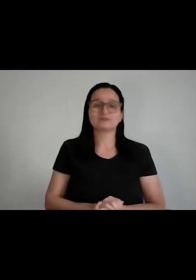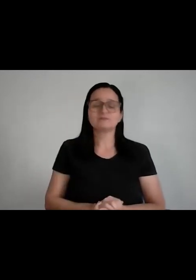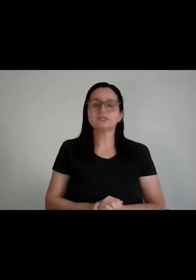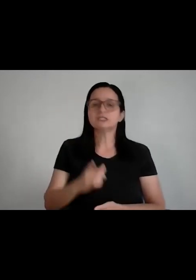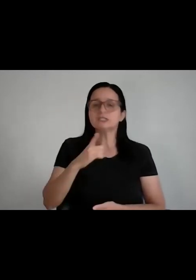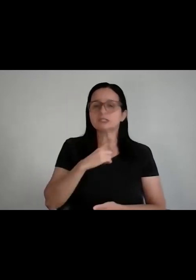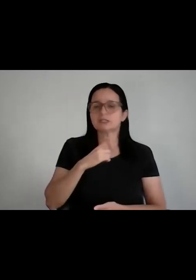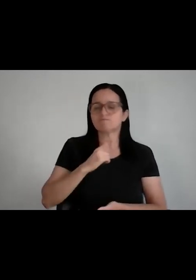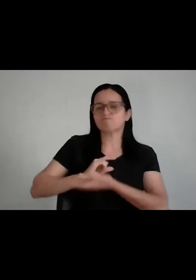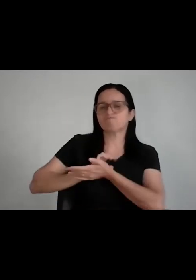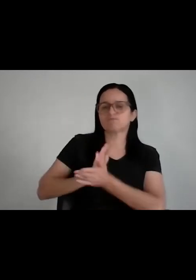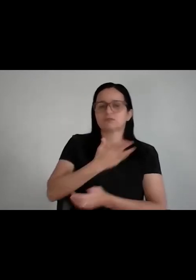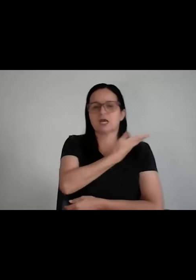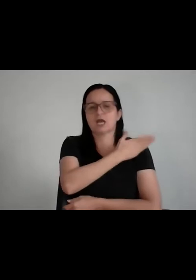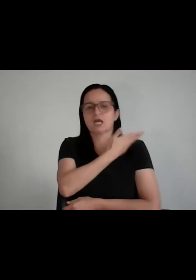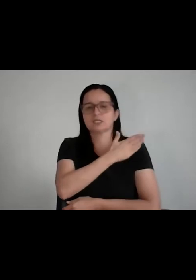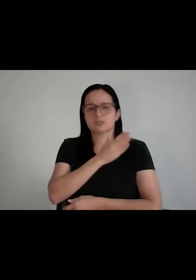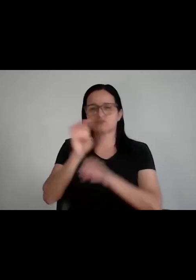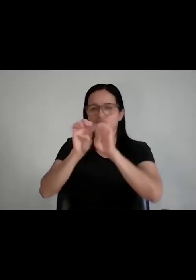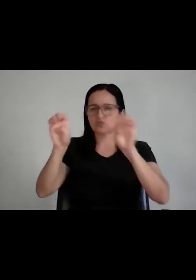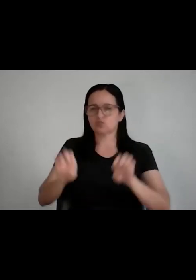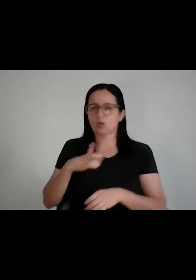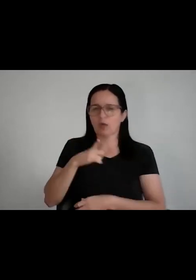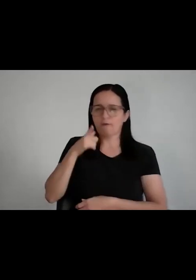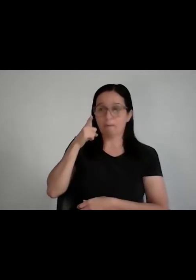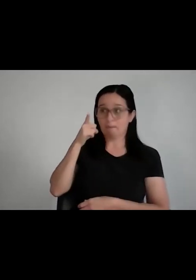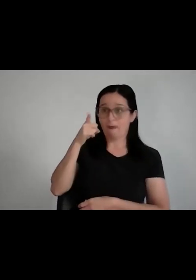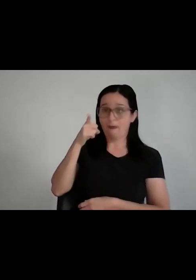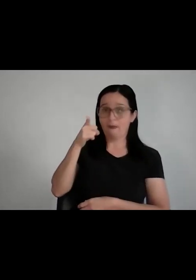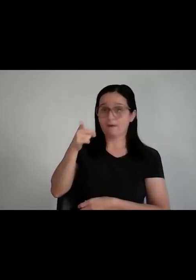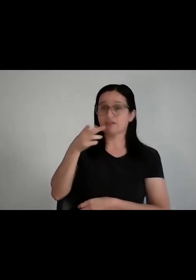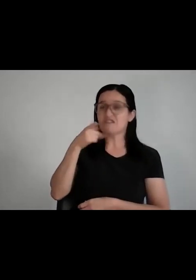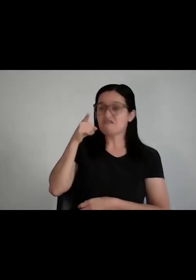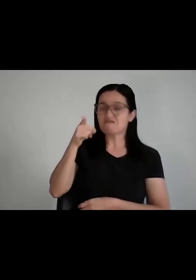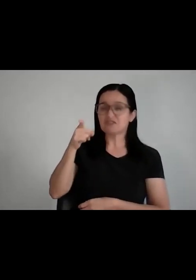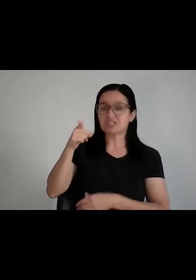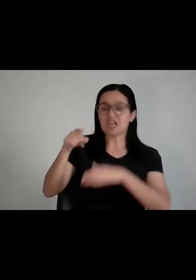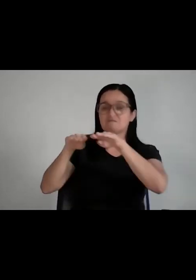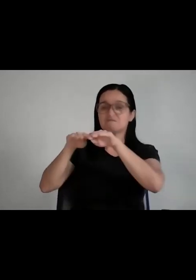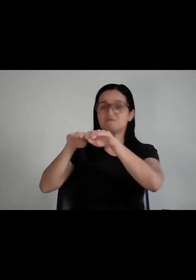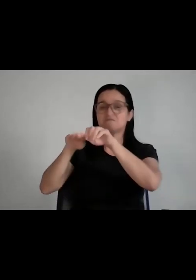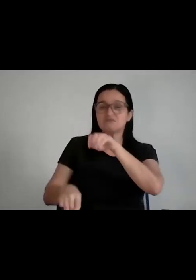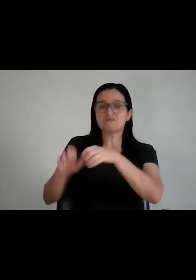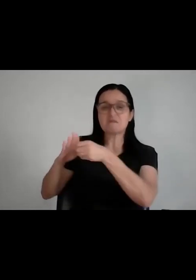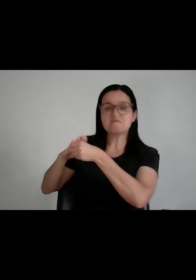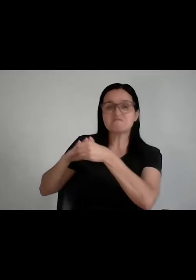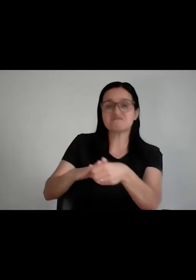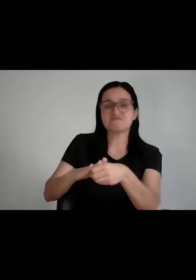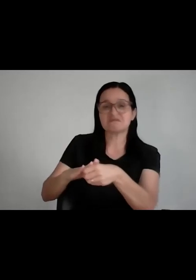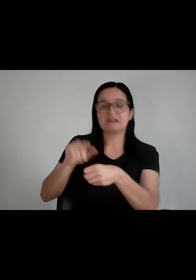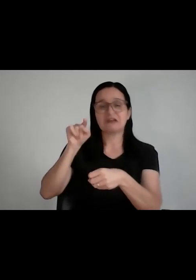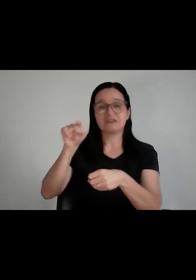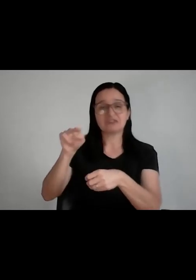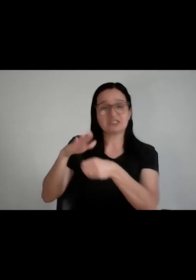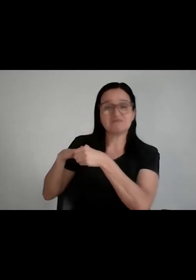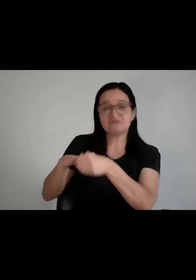estruturante que ele diz o seguinte, ele vai apontar o dedo na sua cara e vai falar, você é inferior, você é submisso, subalterno e não